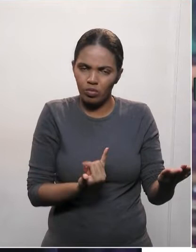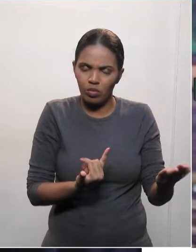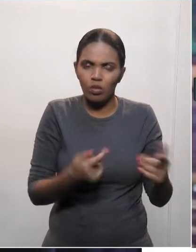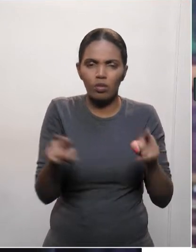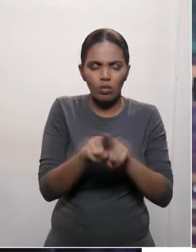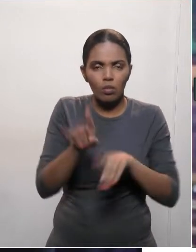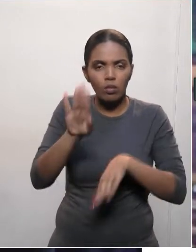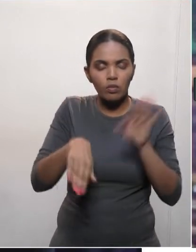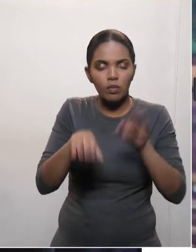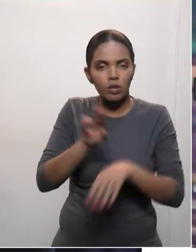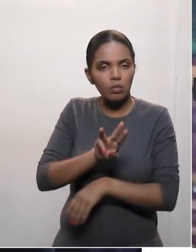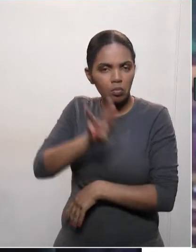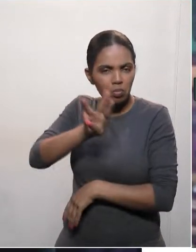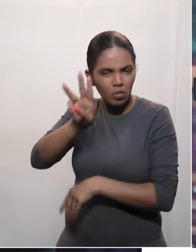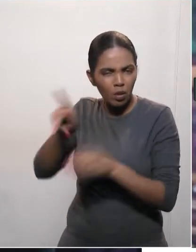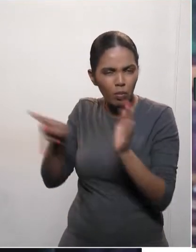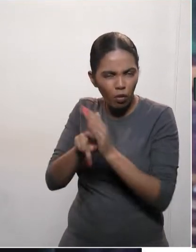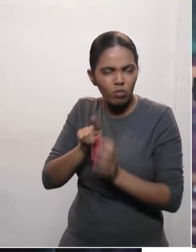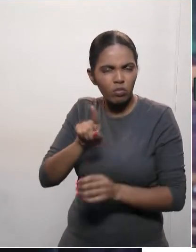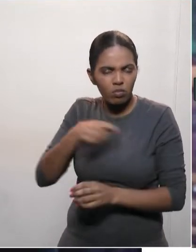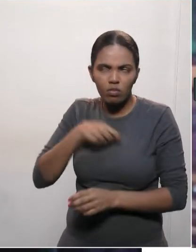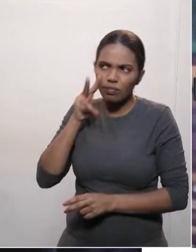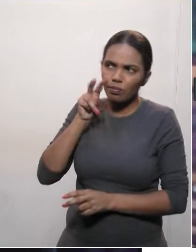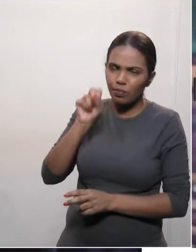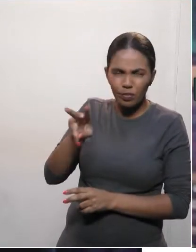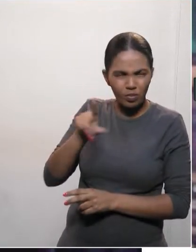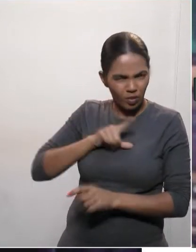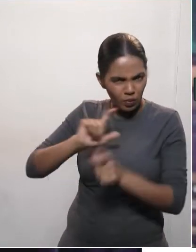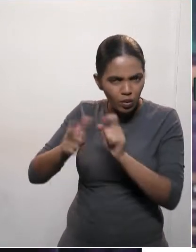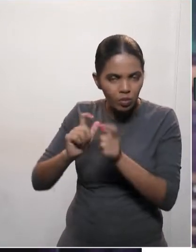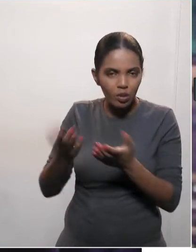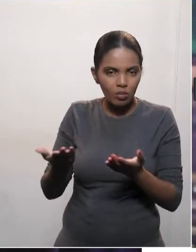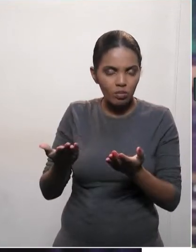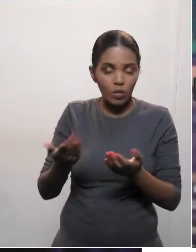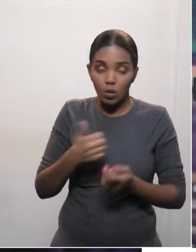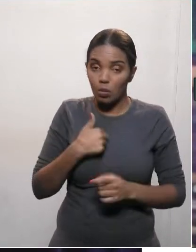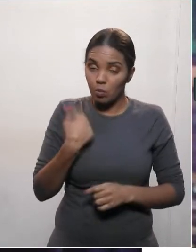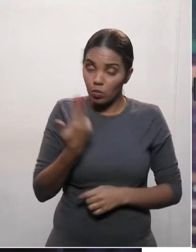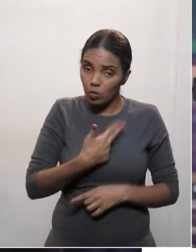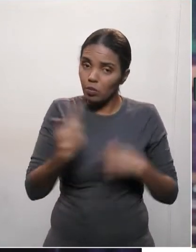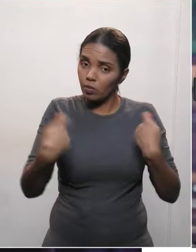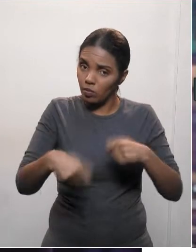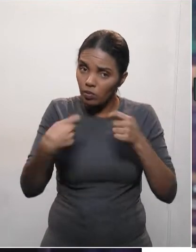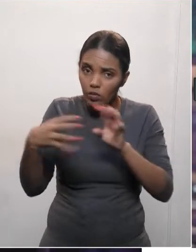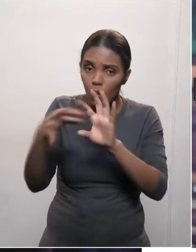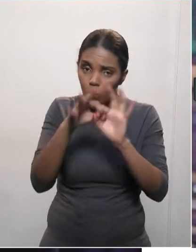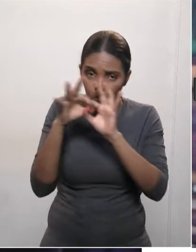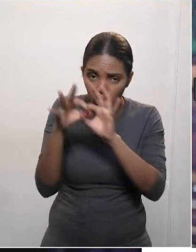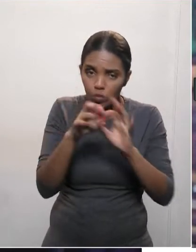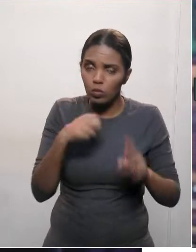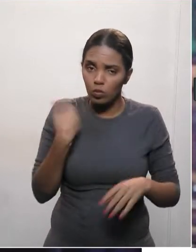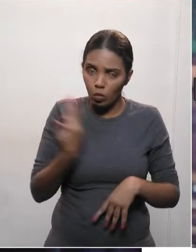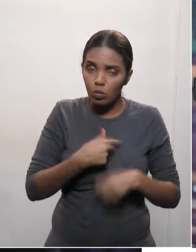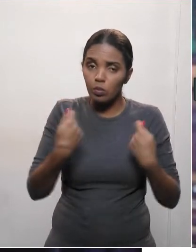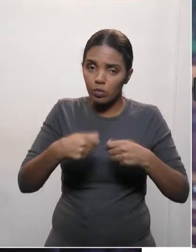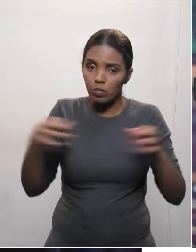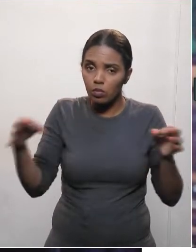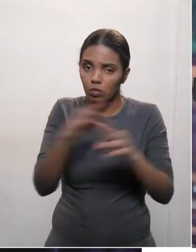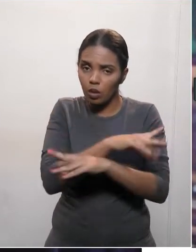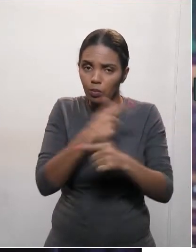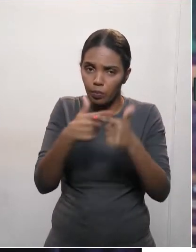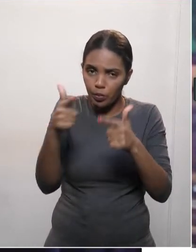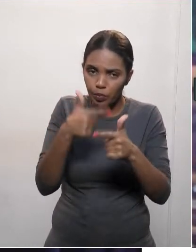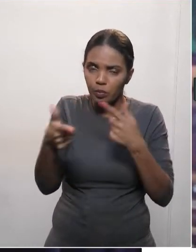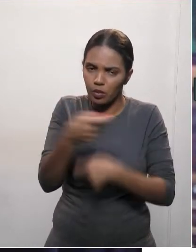de blogs, mas é interessante agora, senhor presidente, nós todos nos somarmos, nos unirmos para sair dessa crise. Não